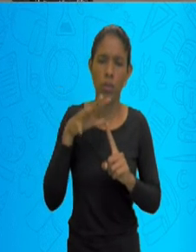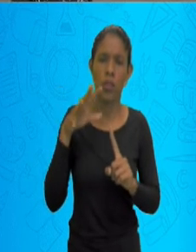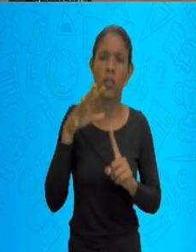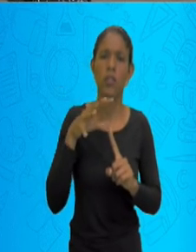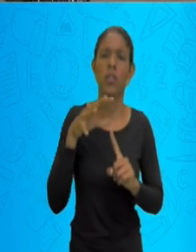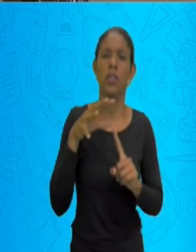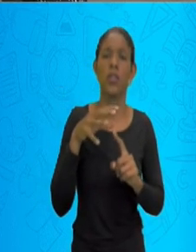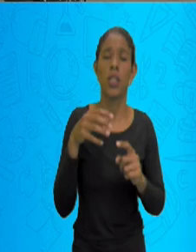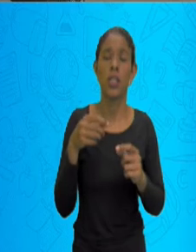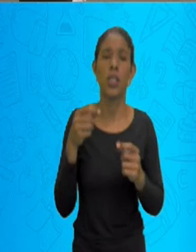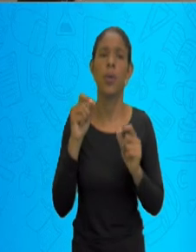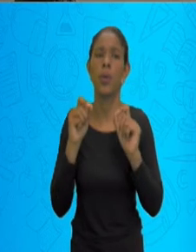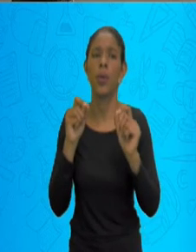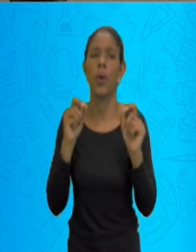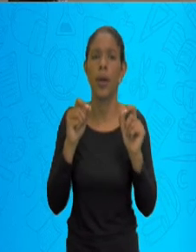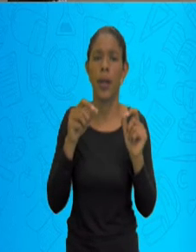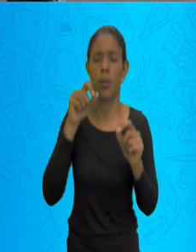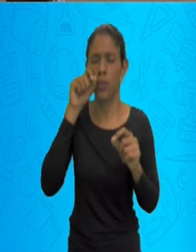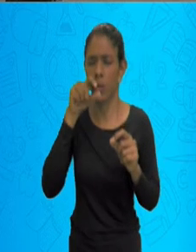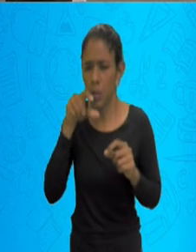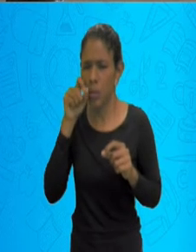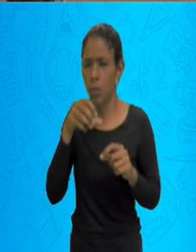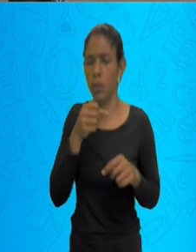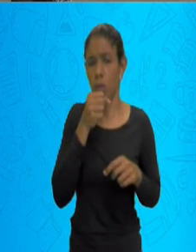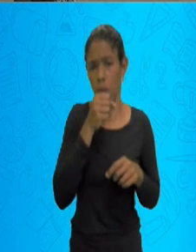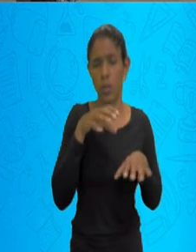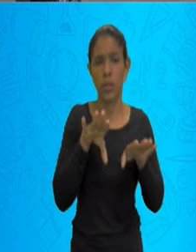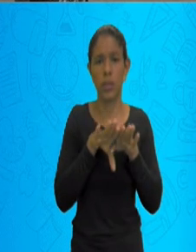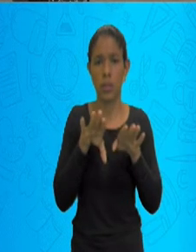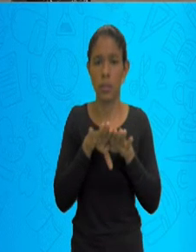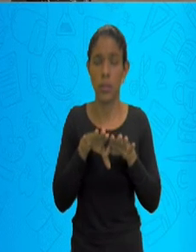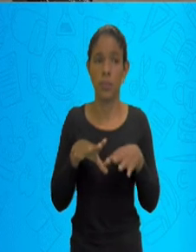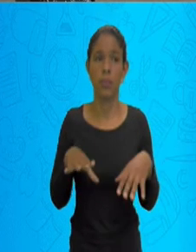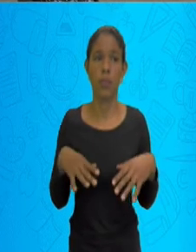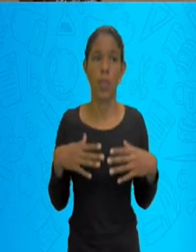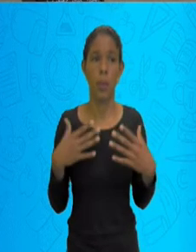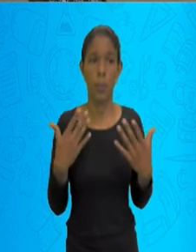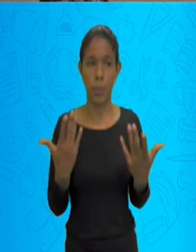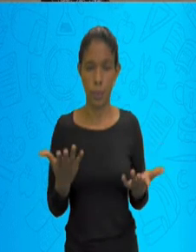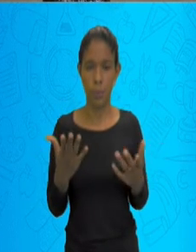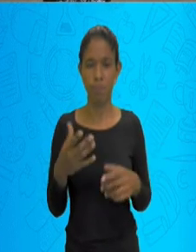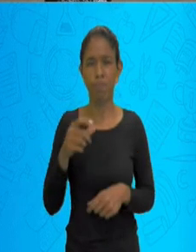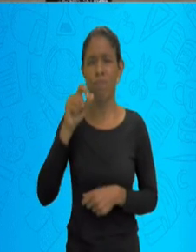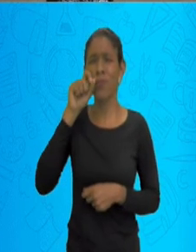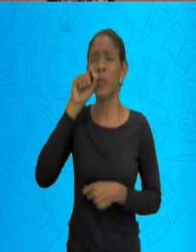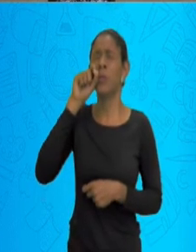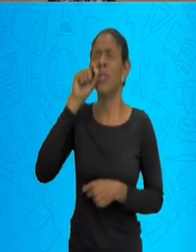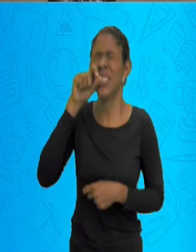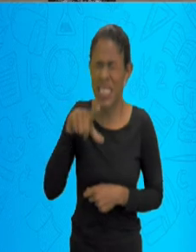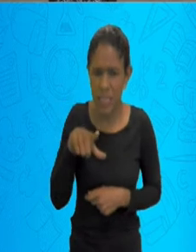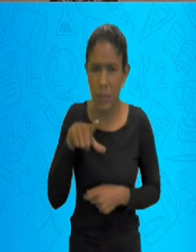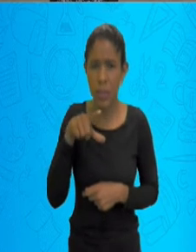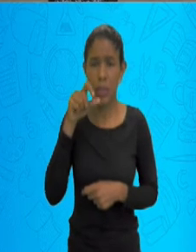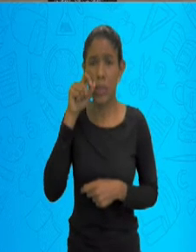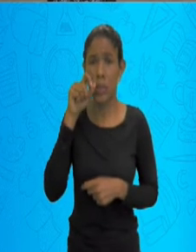organizando. Bom, o espirro é automático, né? Muitas vezes a gente tem